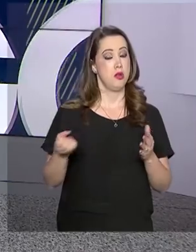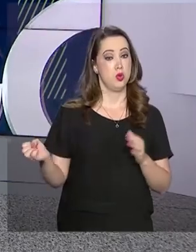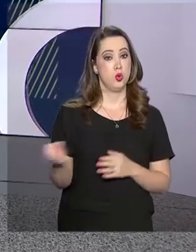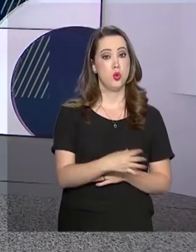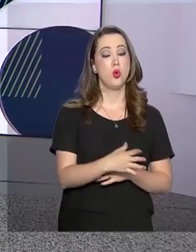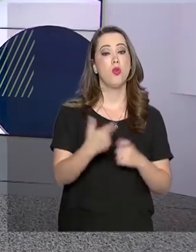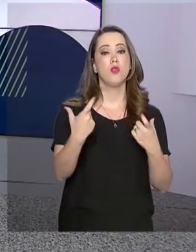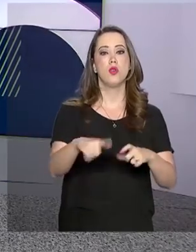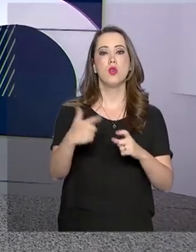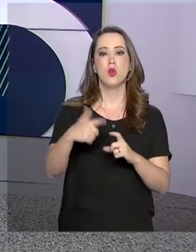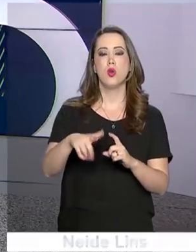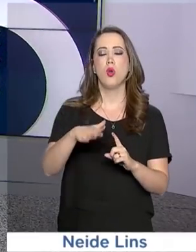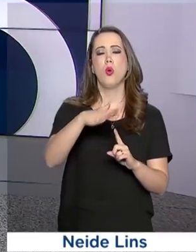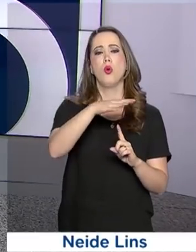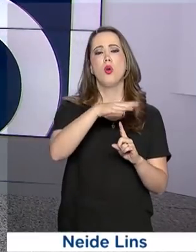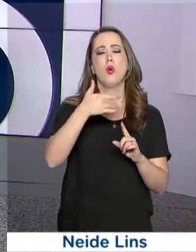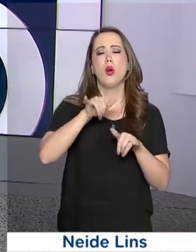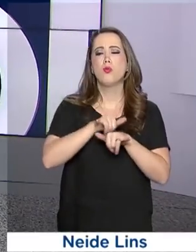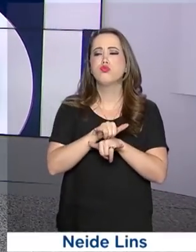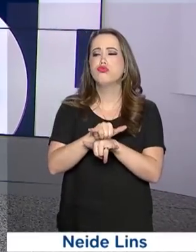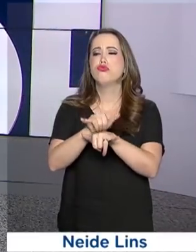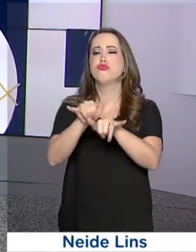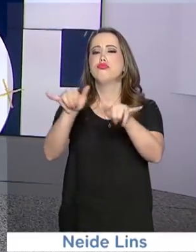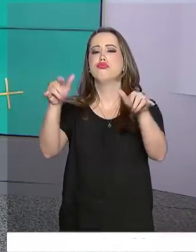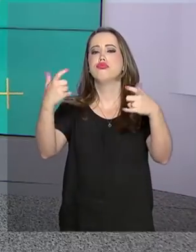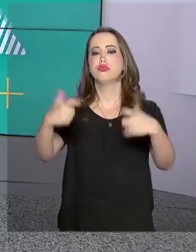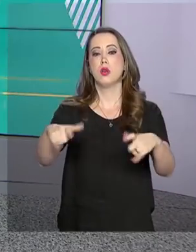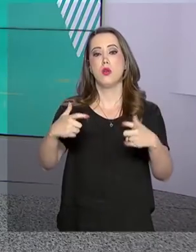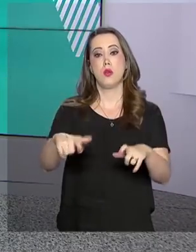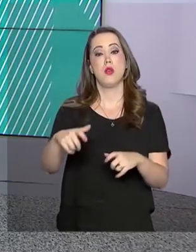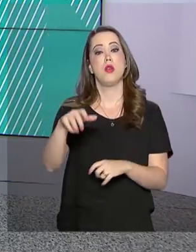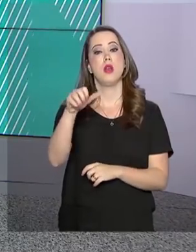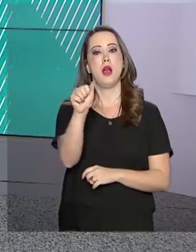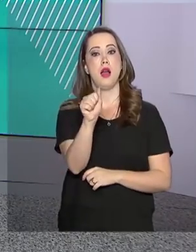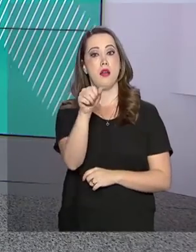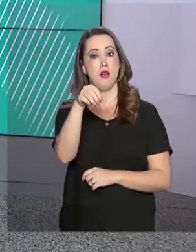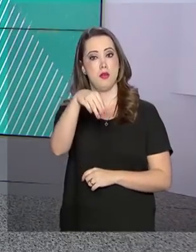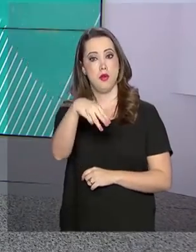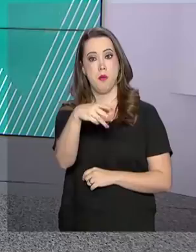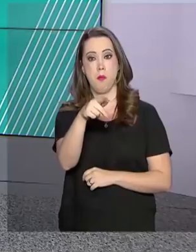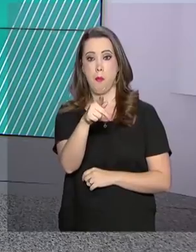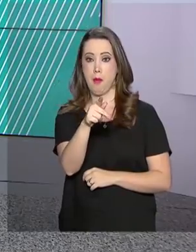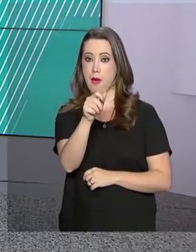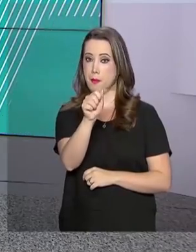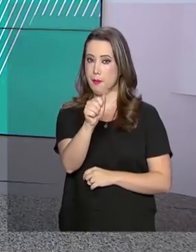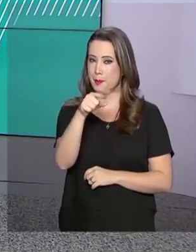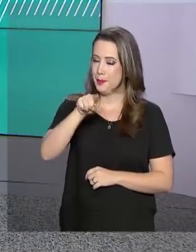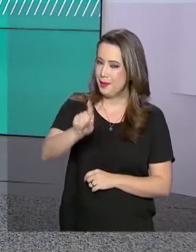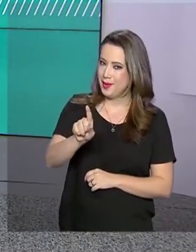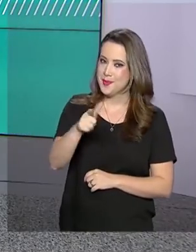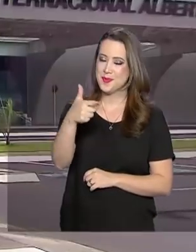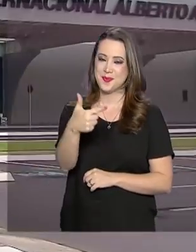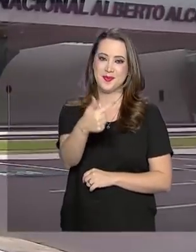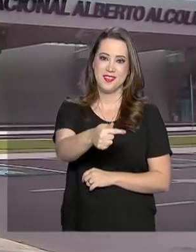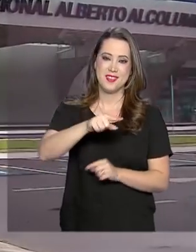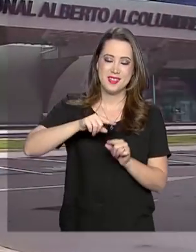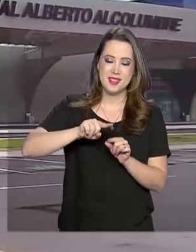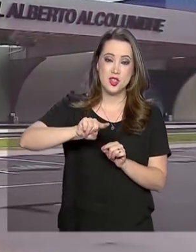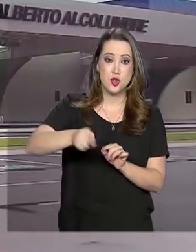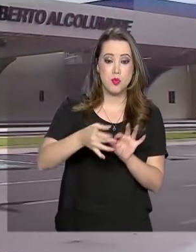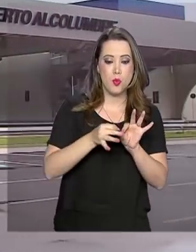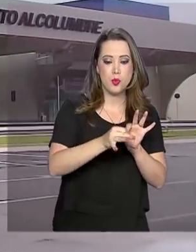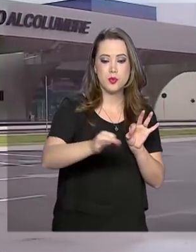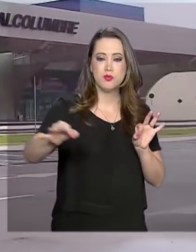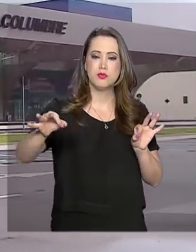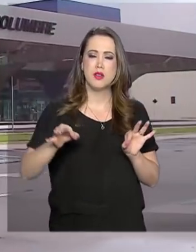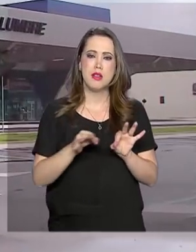passageiros do Aeroporto Internacional de Macapá, no Amapá. São 27 mil metros quadrados e a capacidade de receber 5